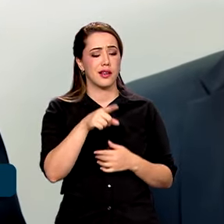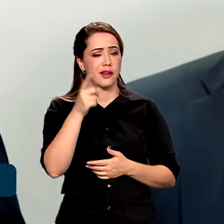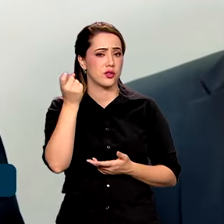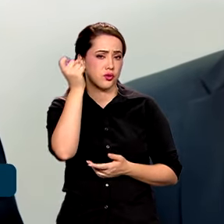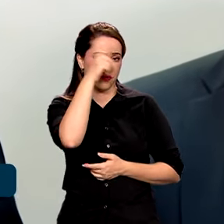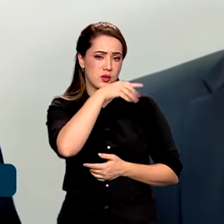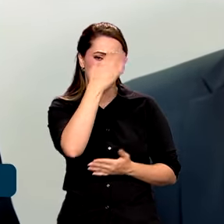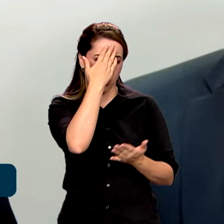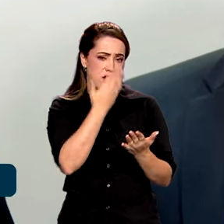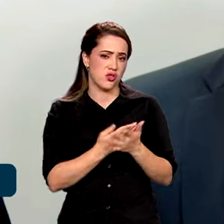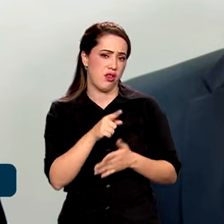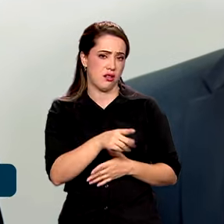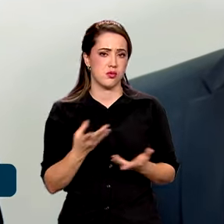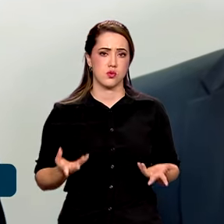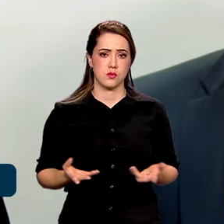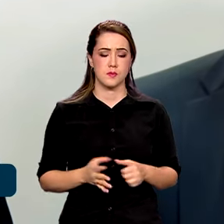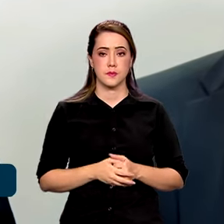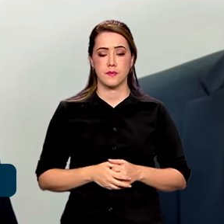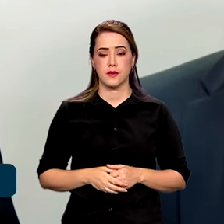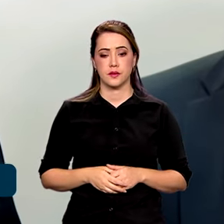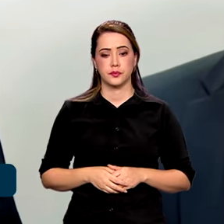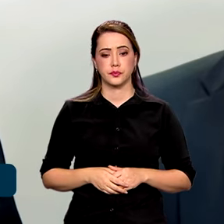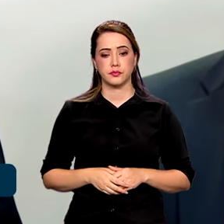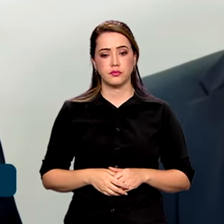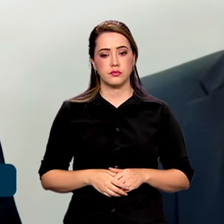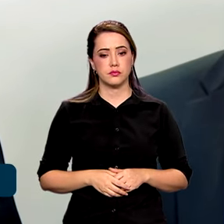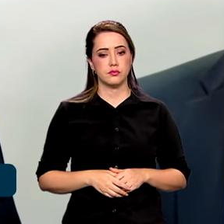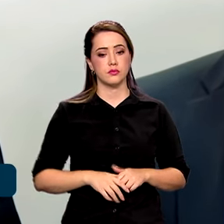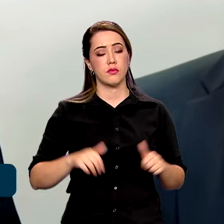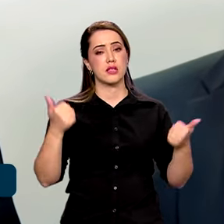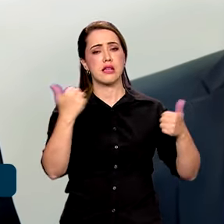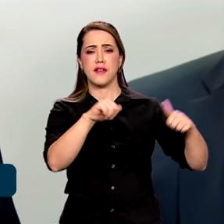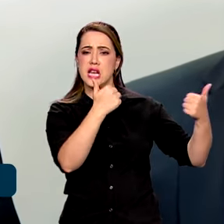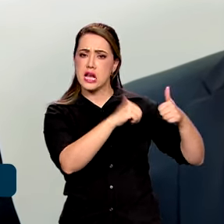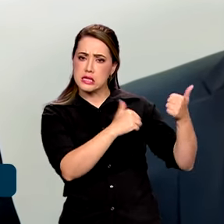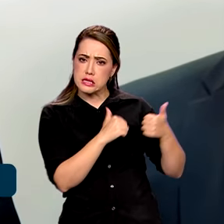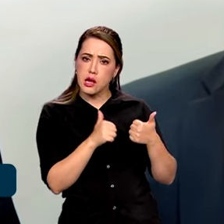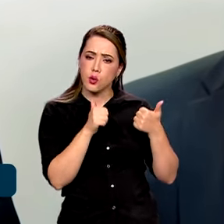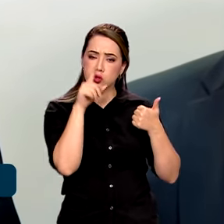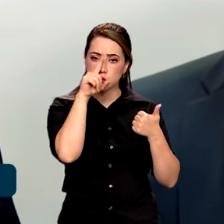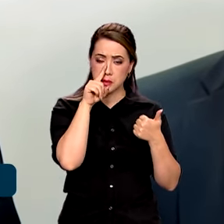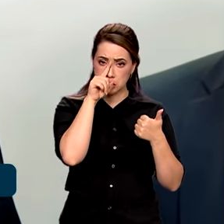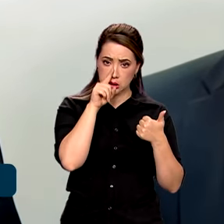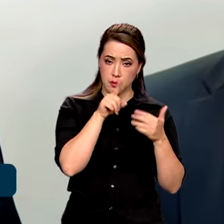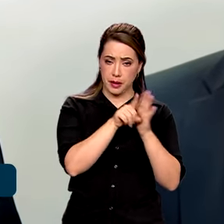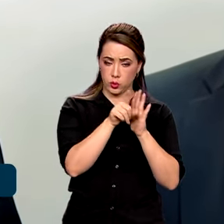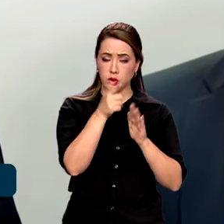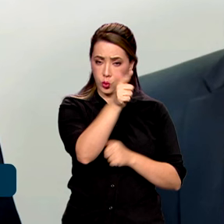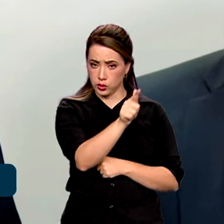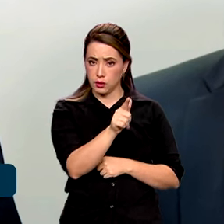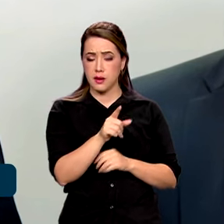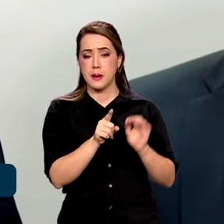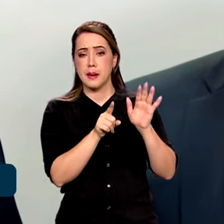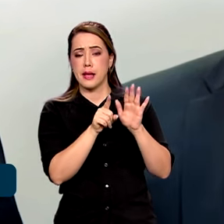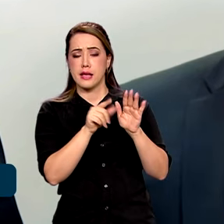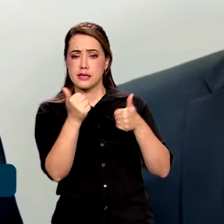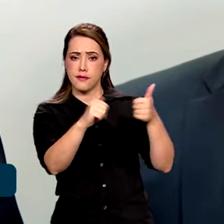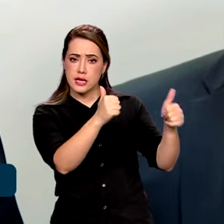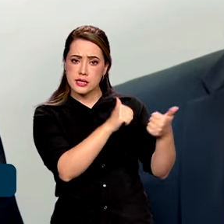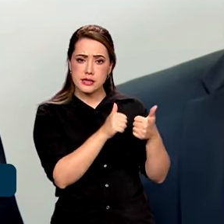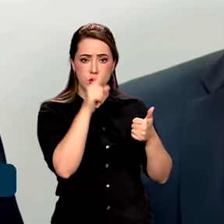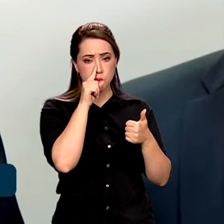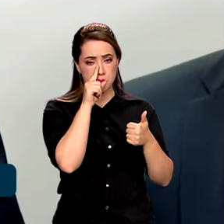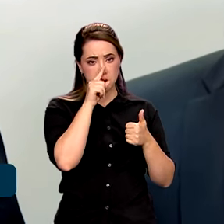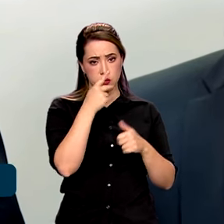sustentar. Essas elevações das notas pelas agências de risco mostram que a equipe